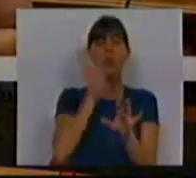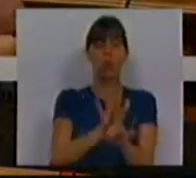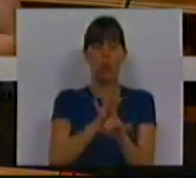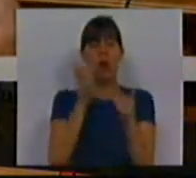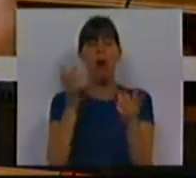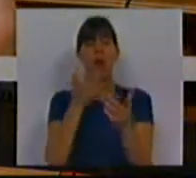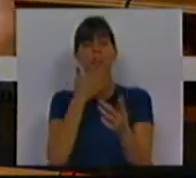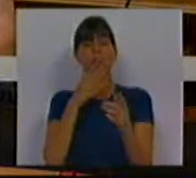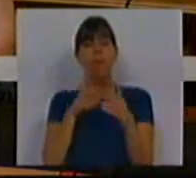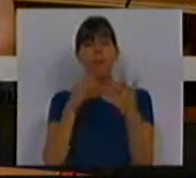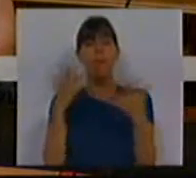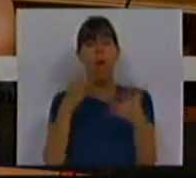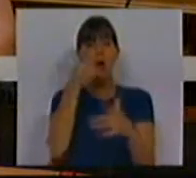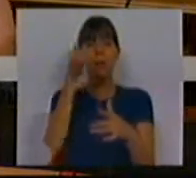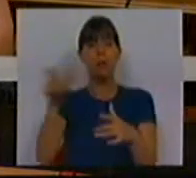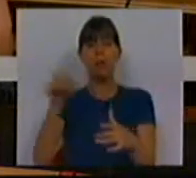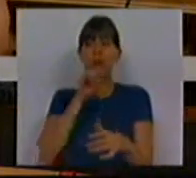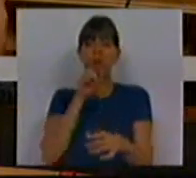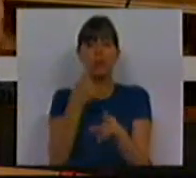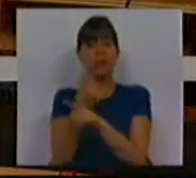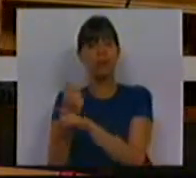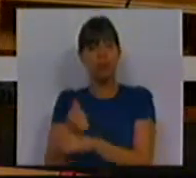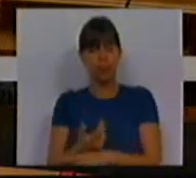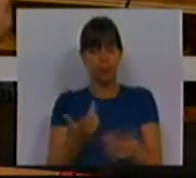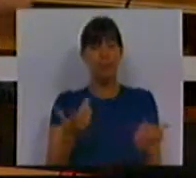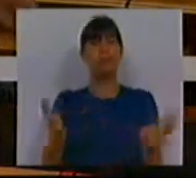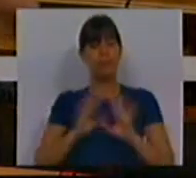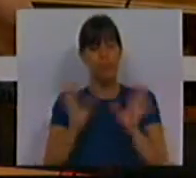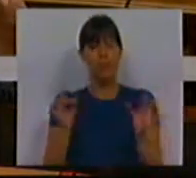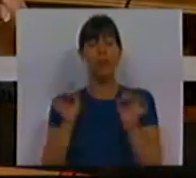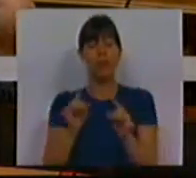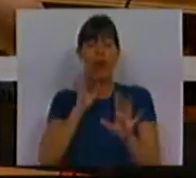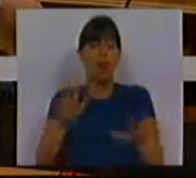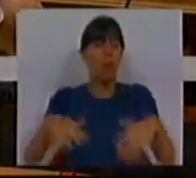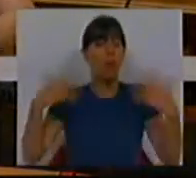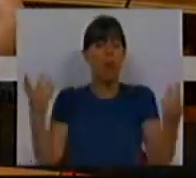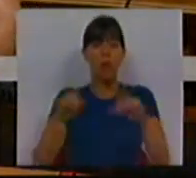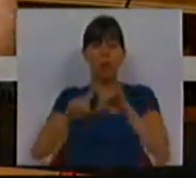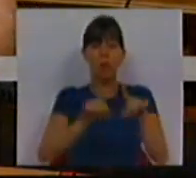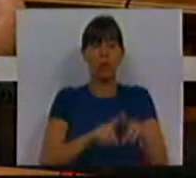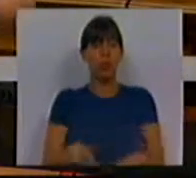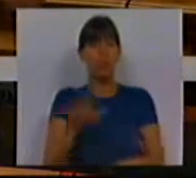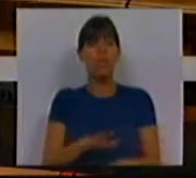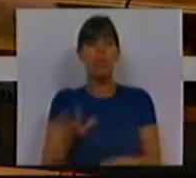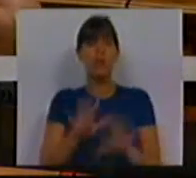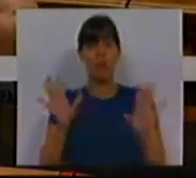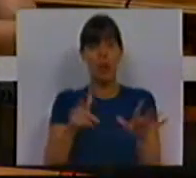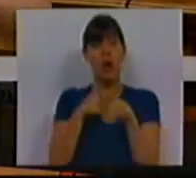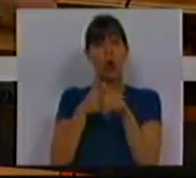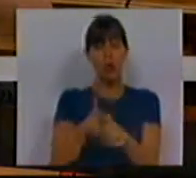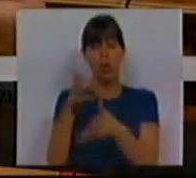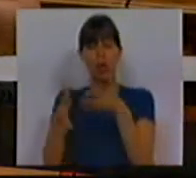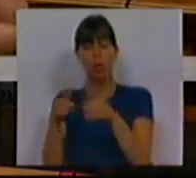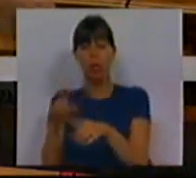é serem usufruídos pelo maior número possível de pessoas, de utilizadores e em quaisquer e diferentes circunstâncias. Cumprindo a